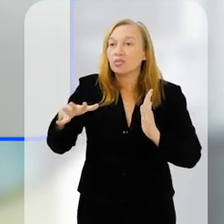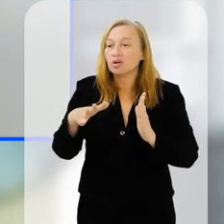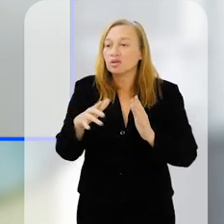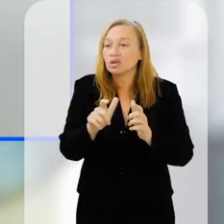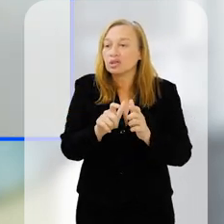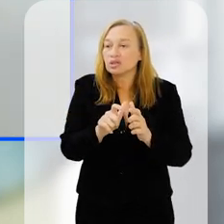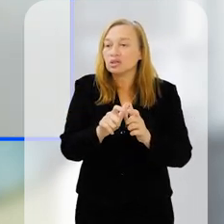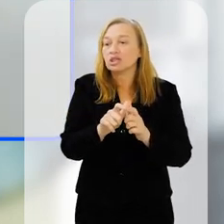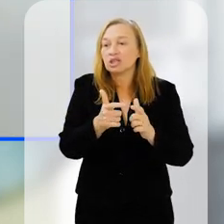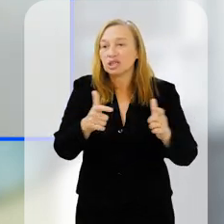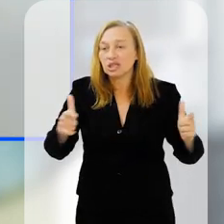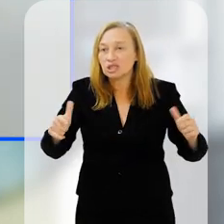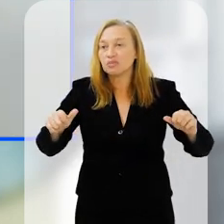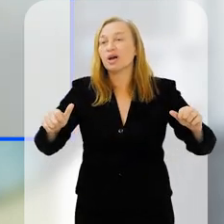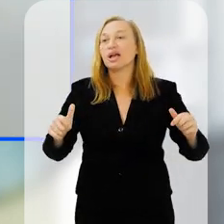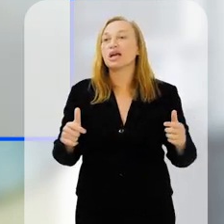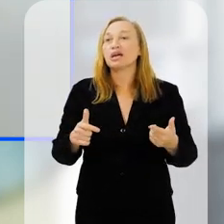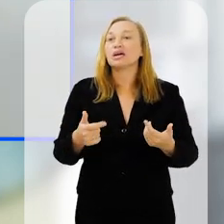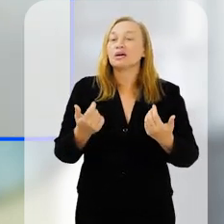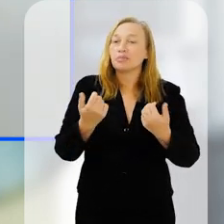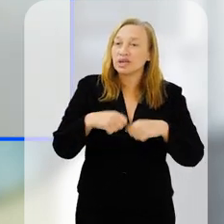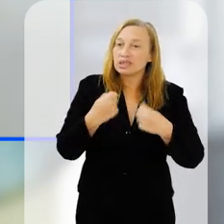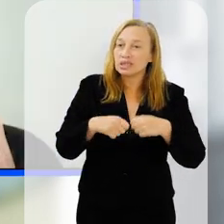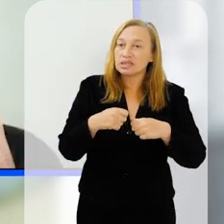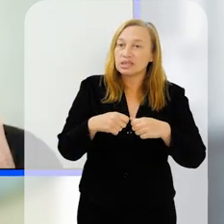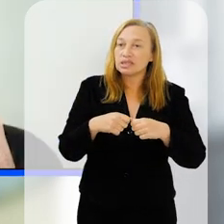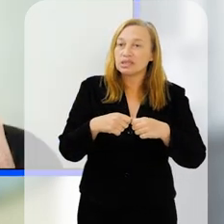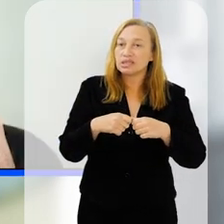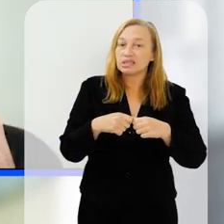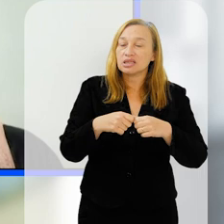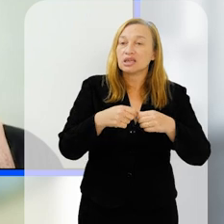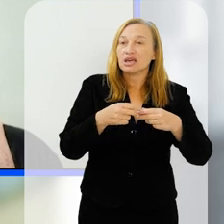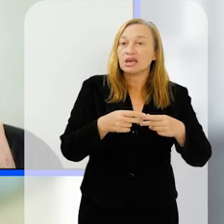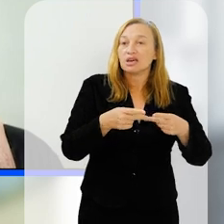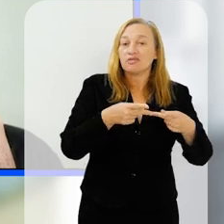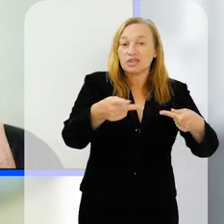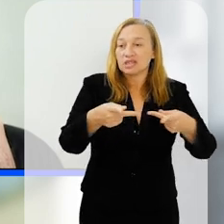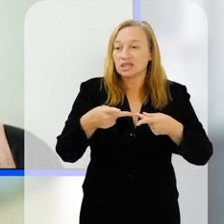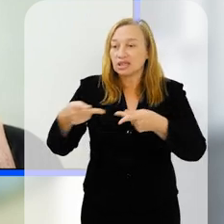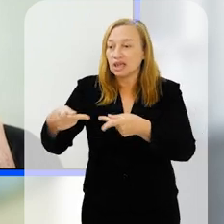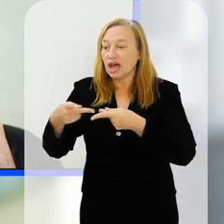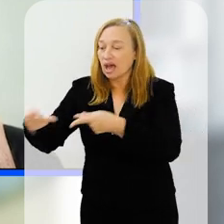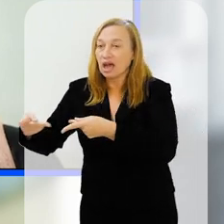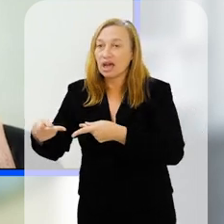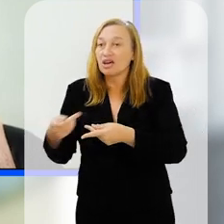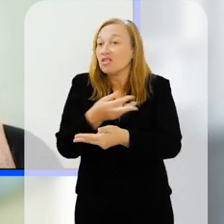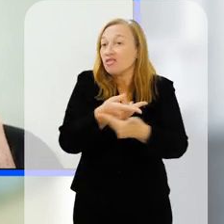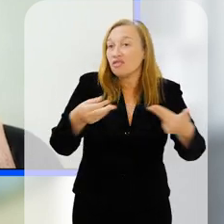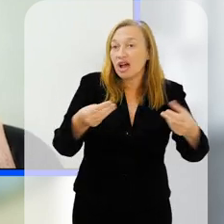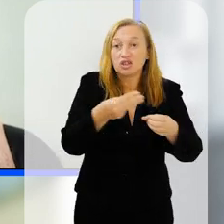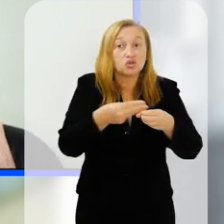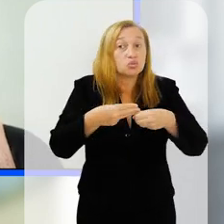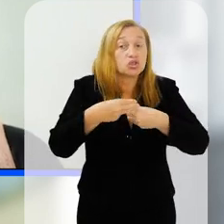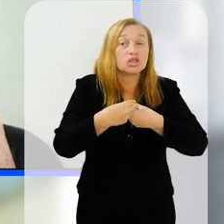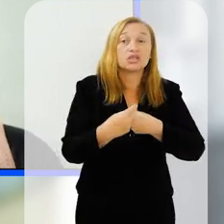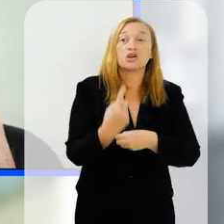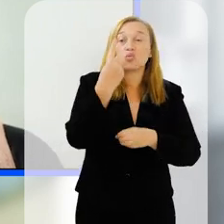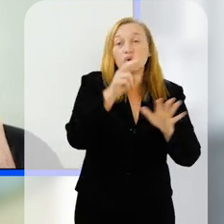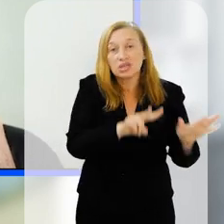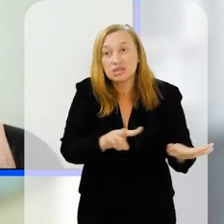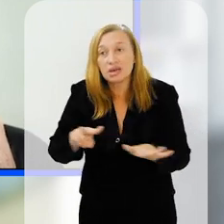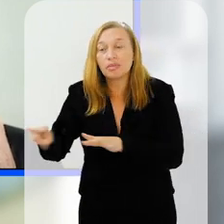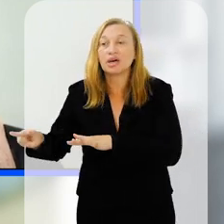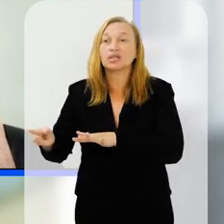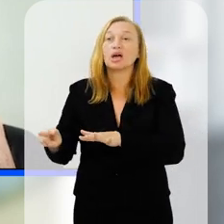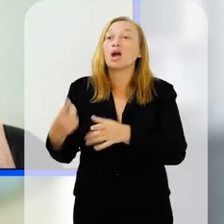esse protocolo em larga escala, então, os pesquisadores vão ter que se deslocar até diferentes municípios, vão passar dias, alguns vão